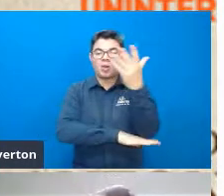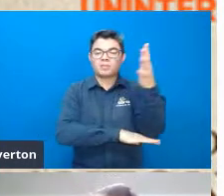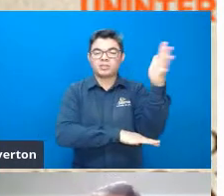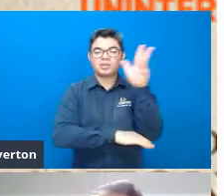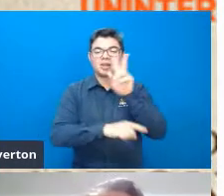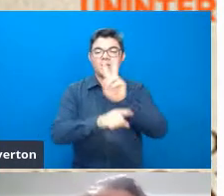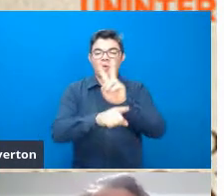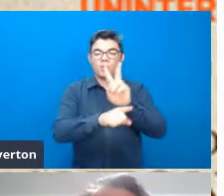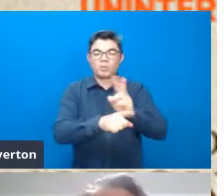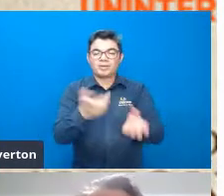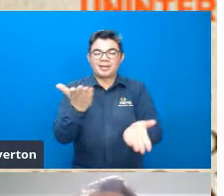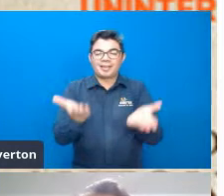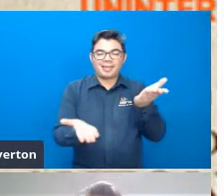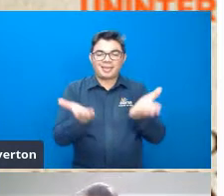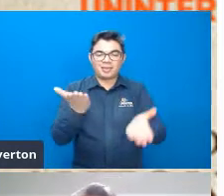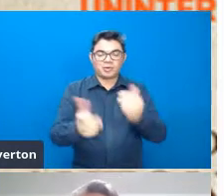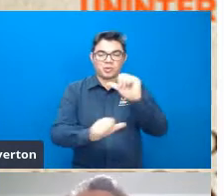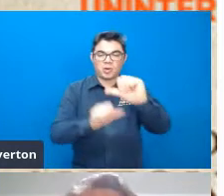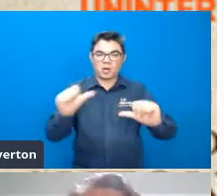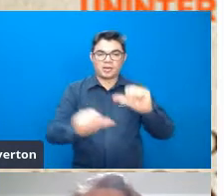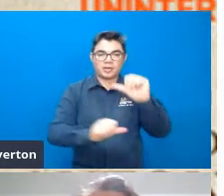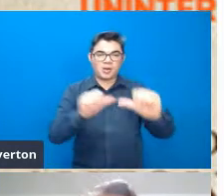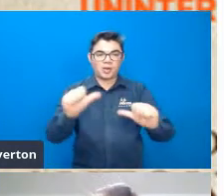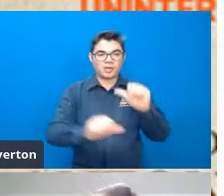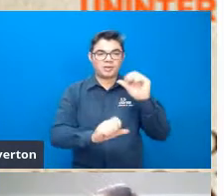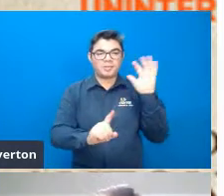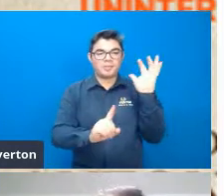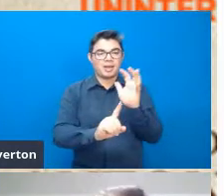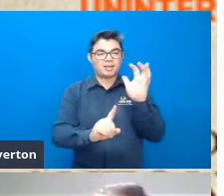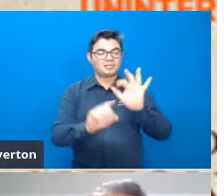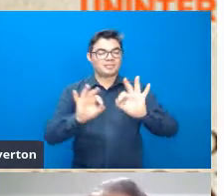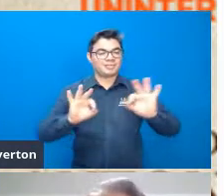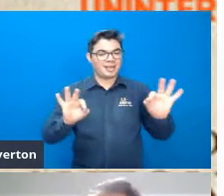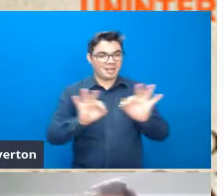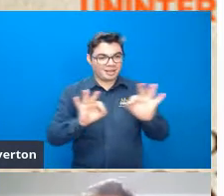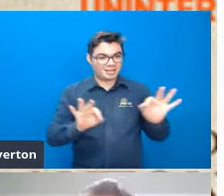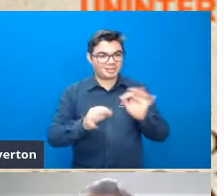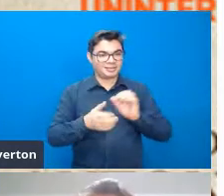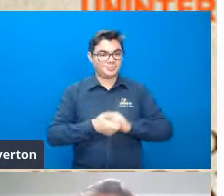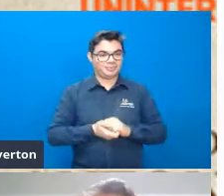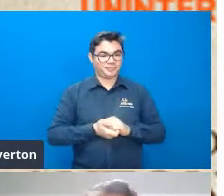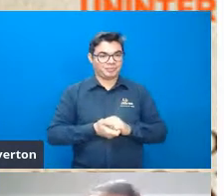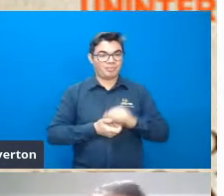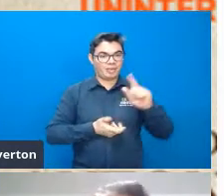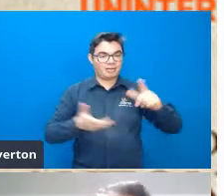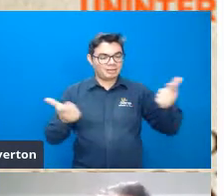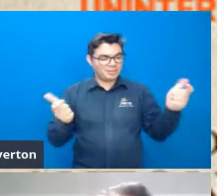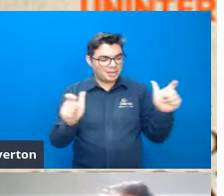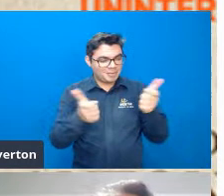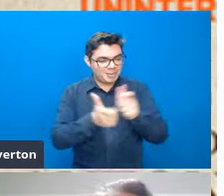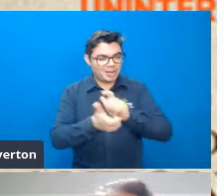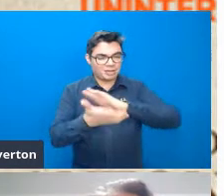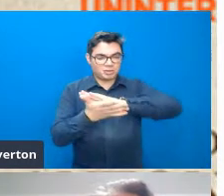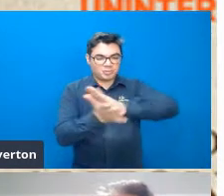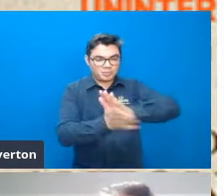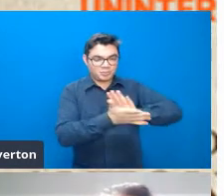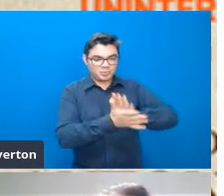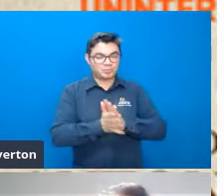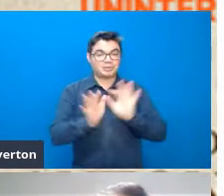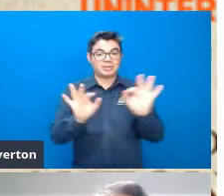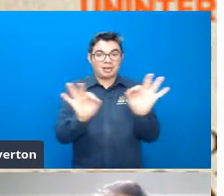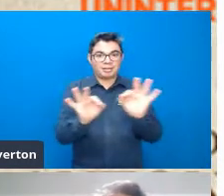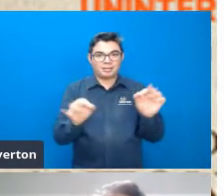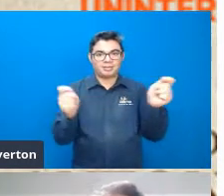grandes alterações sem causar impactos e causar desmatamentos e causar disrupções nas interações ecológicas